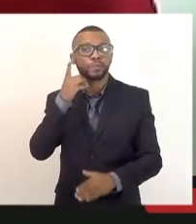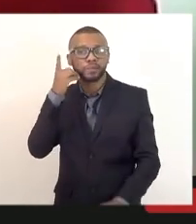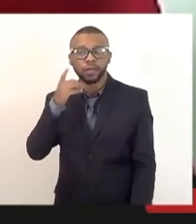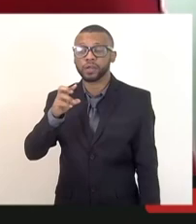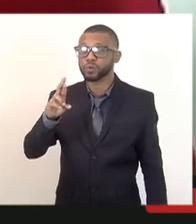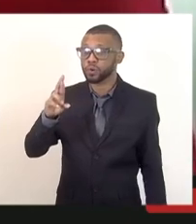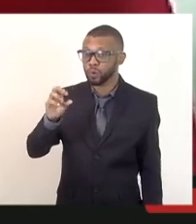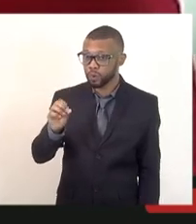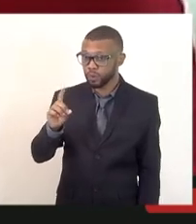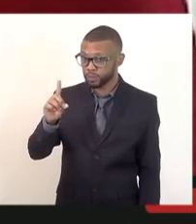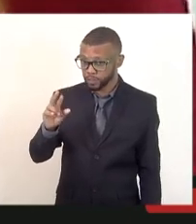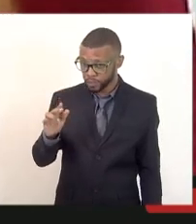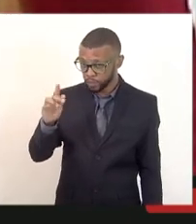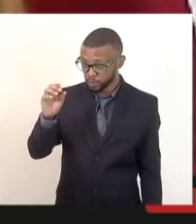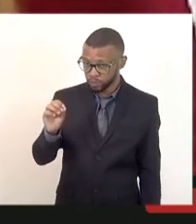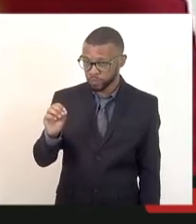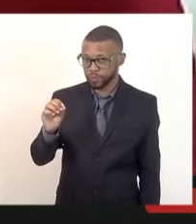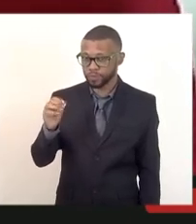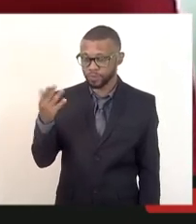cotistas.